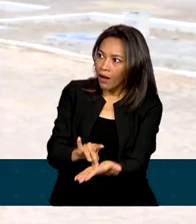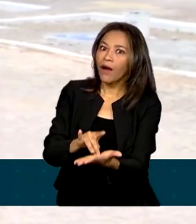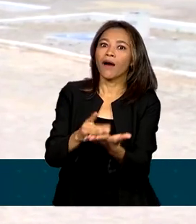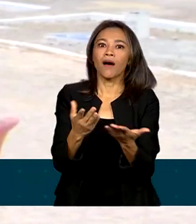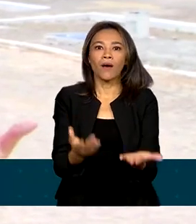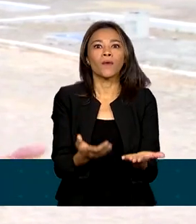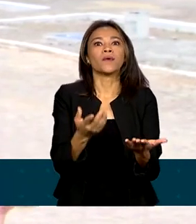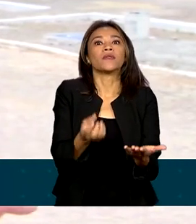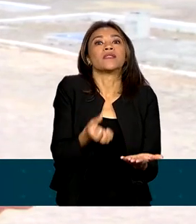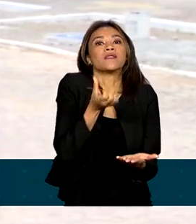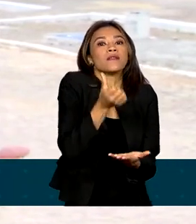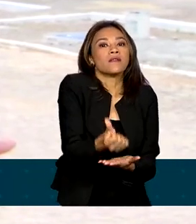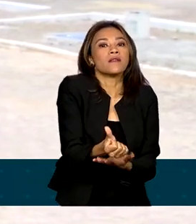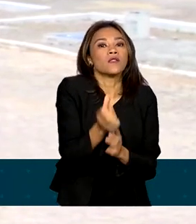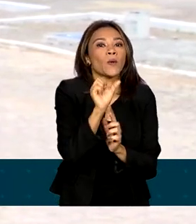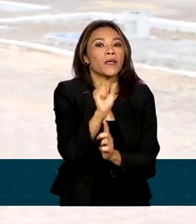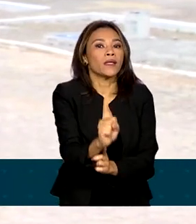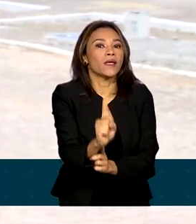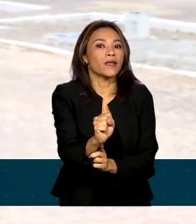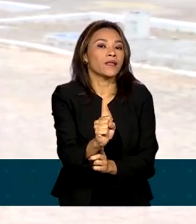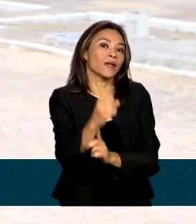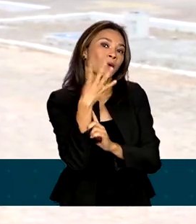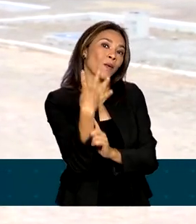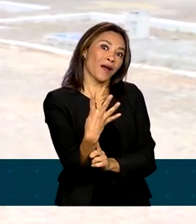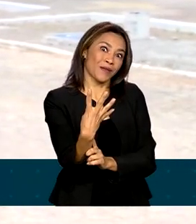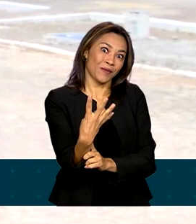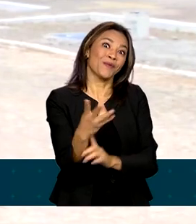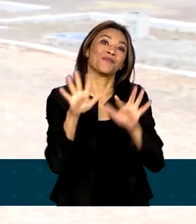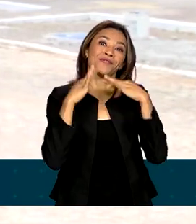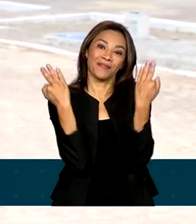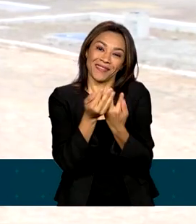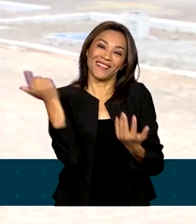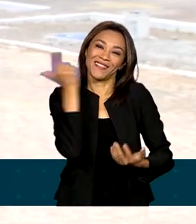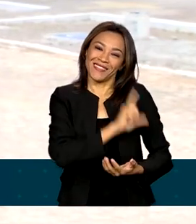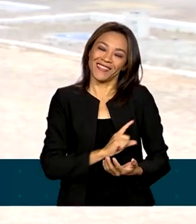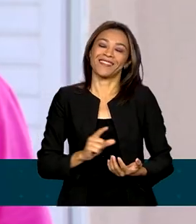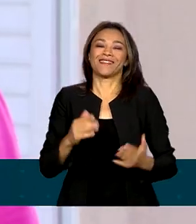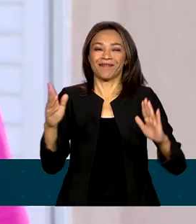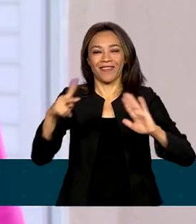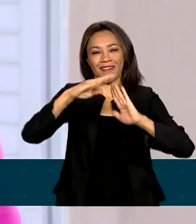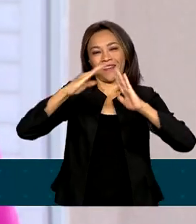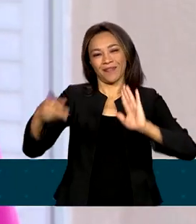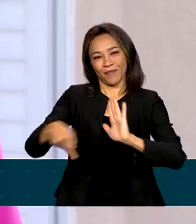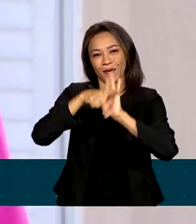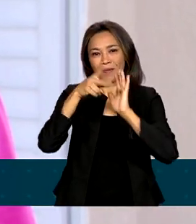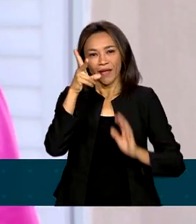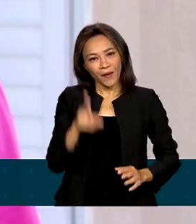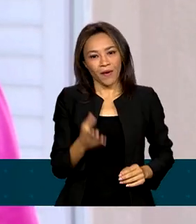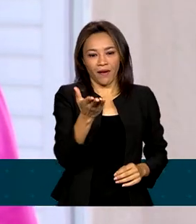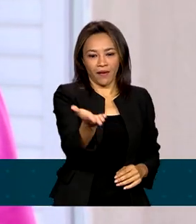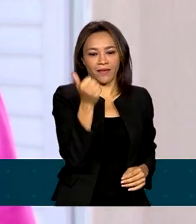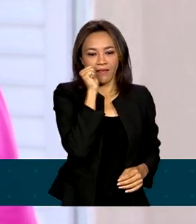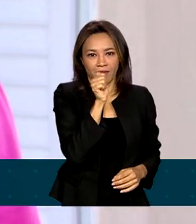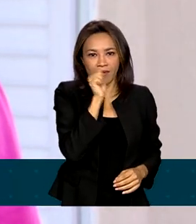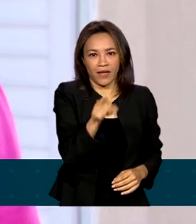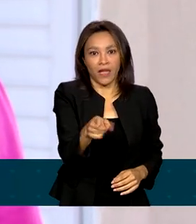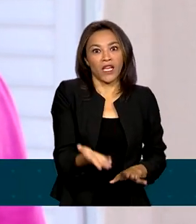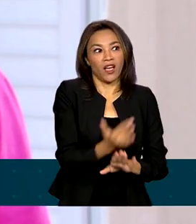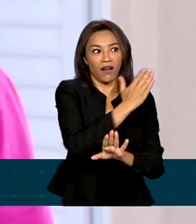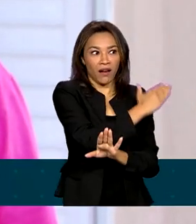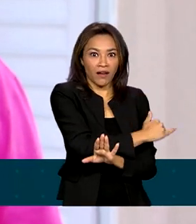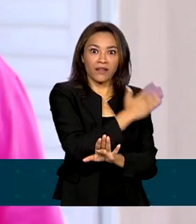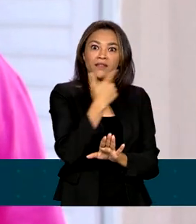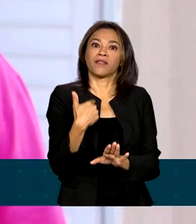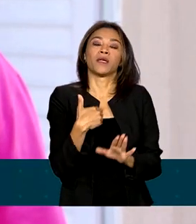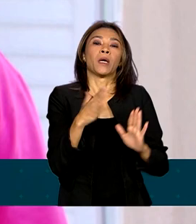produz 684 finais felizes após uma longa jornada. É o caso da Valberta, que morava de favor